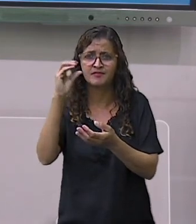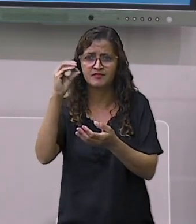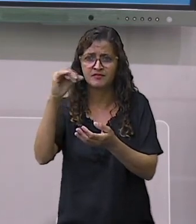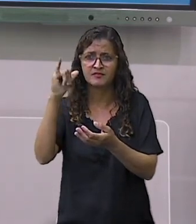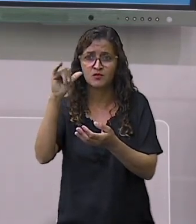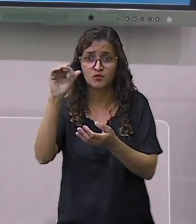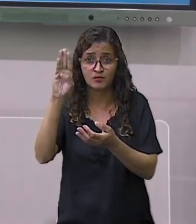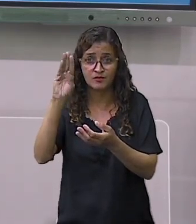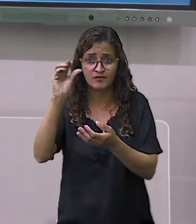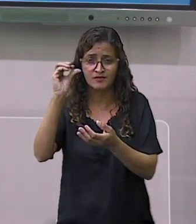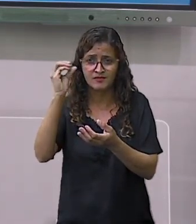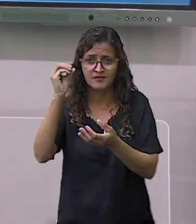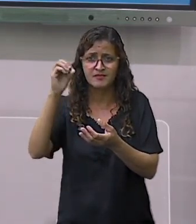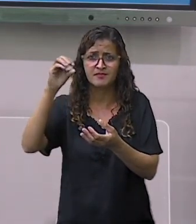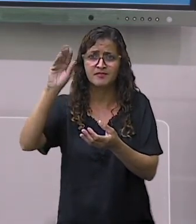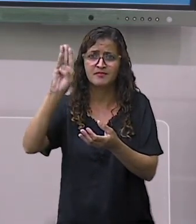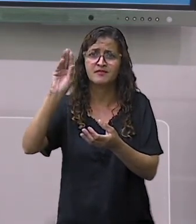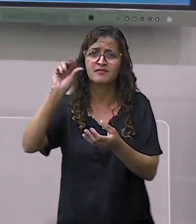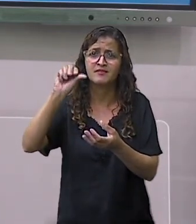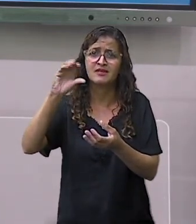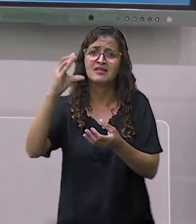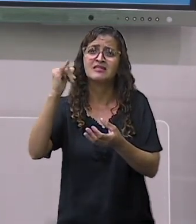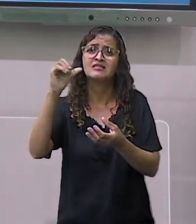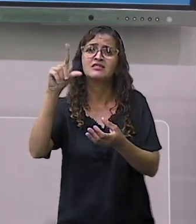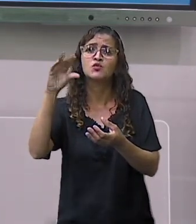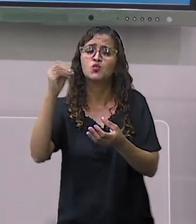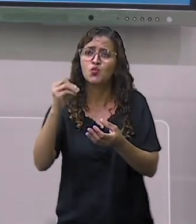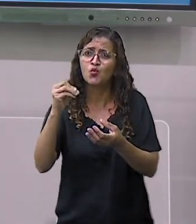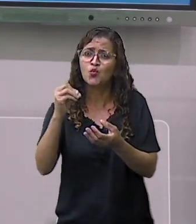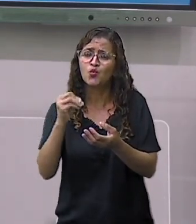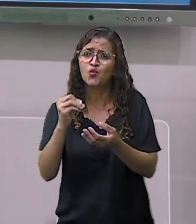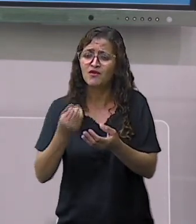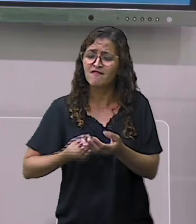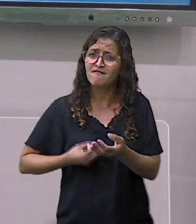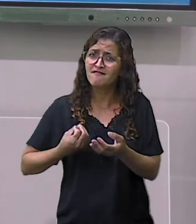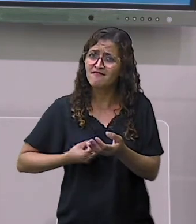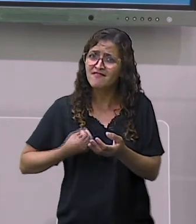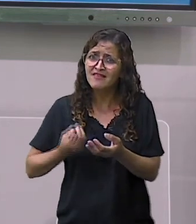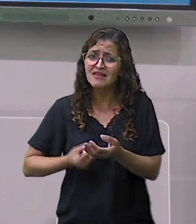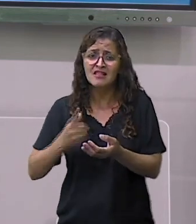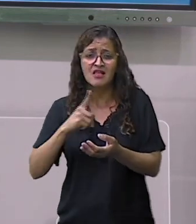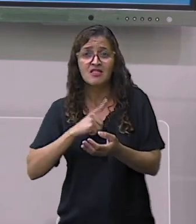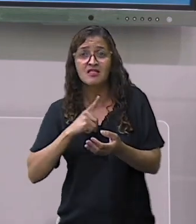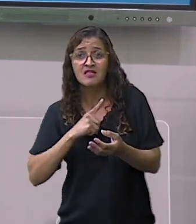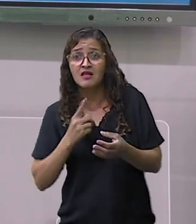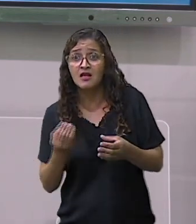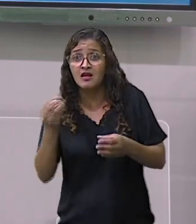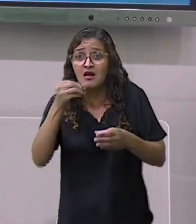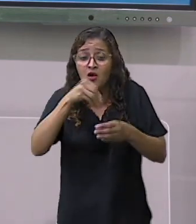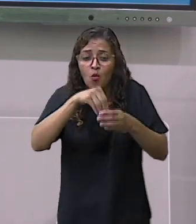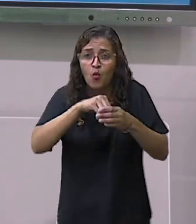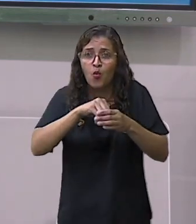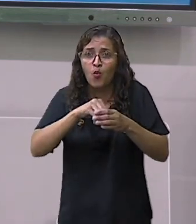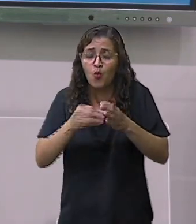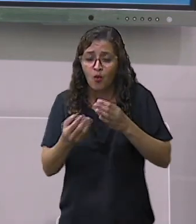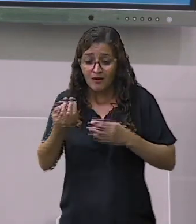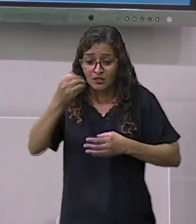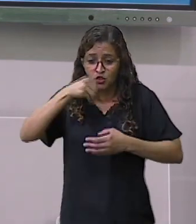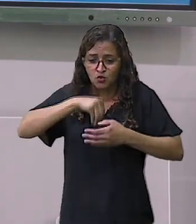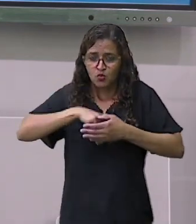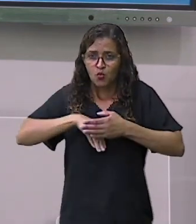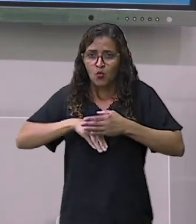recompõem a flora intestinal, que vão dar um bem-estar para o nosso corpo.